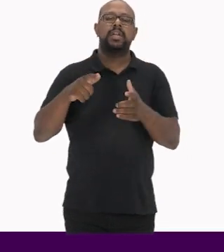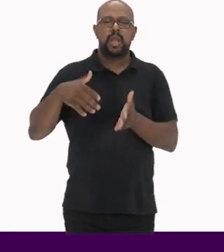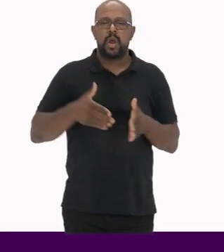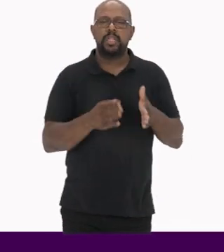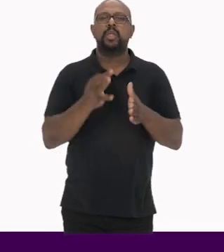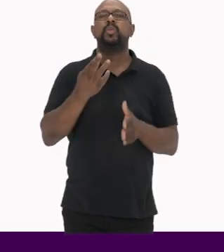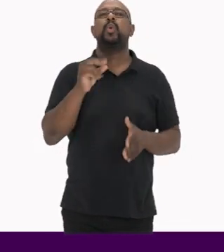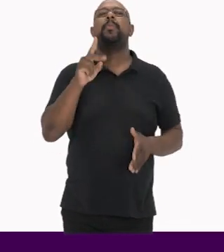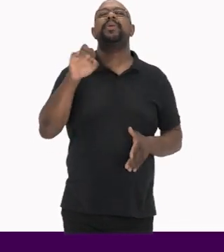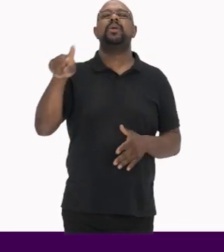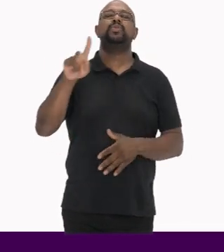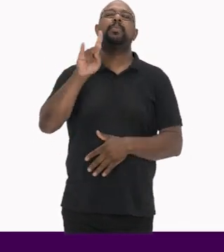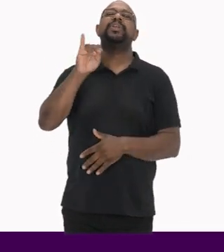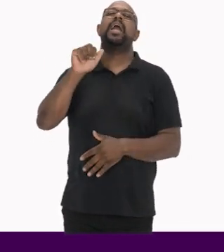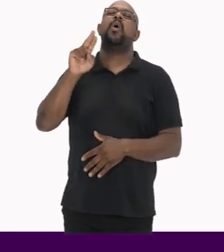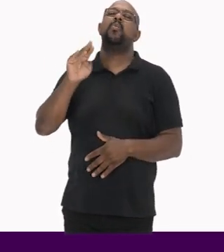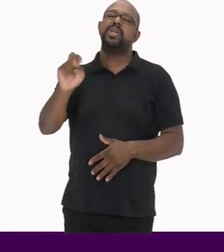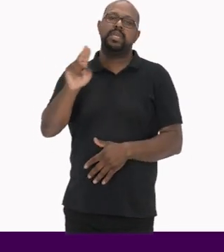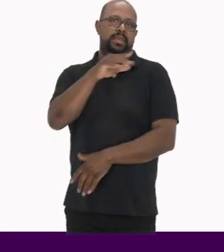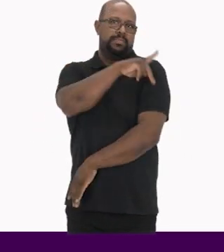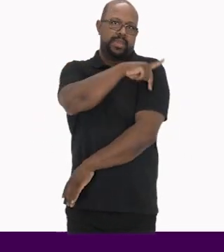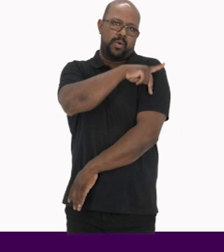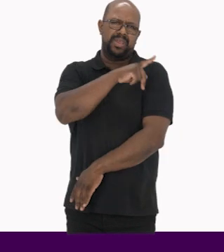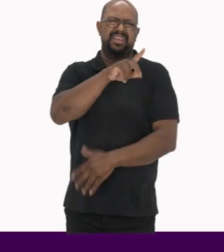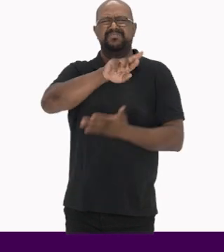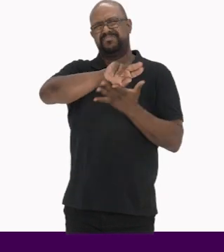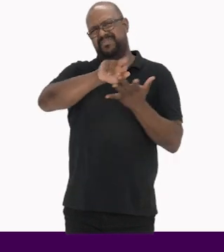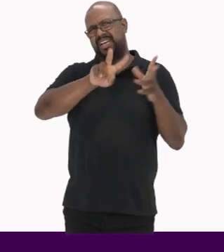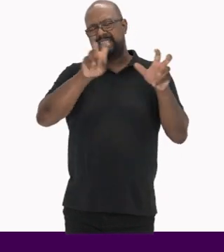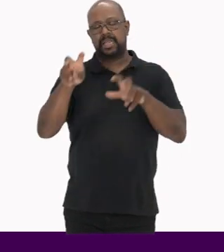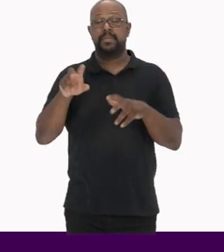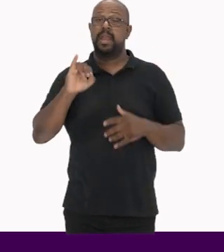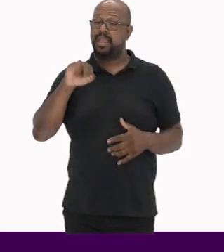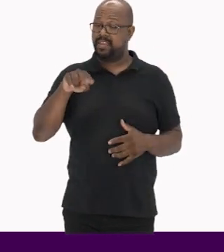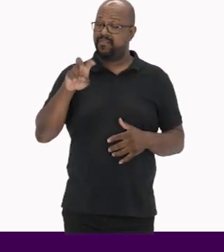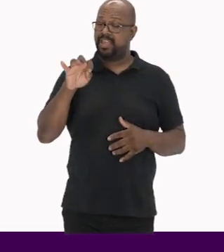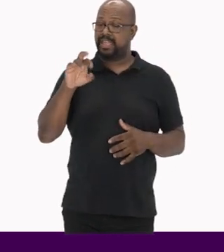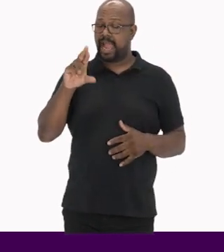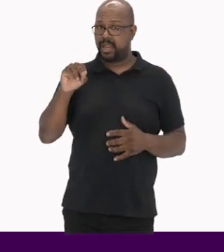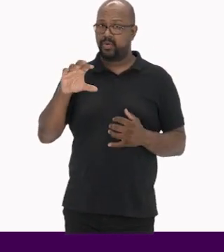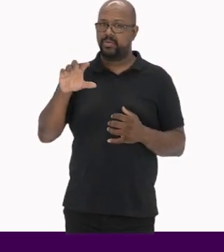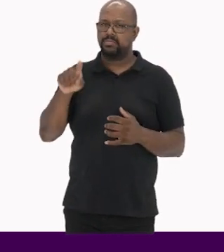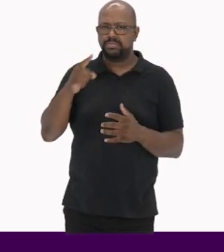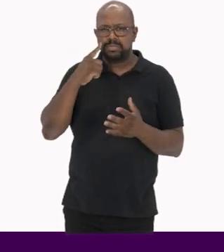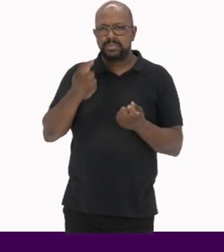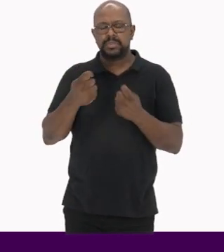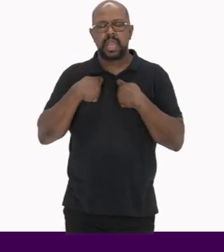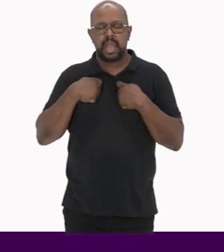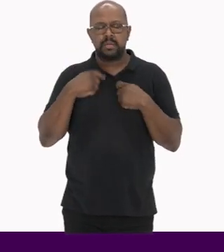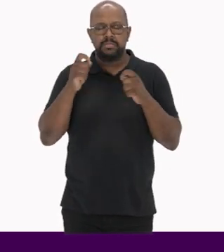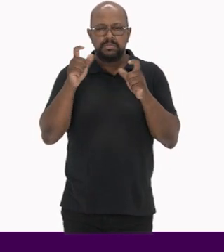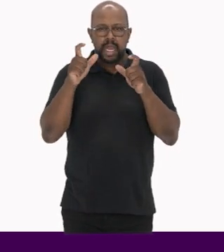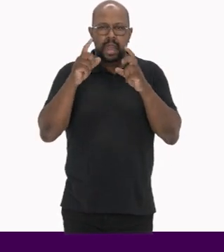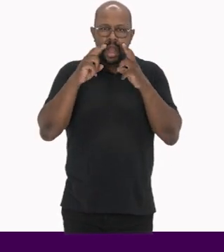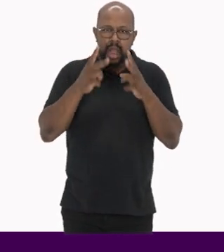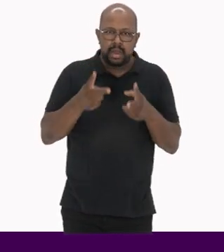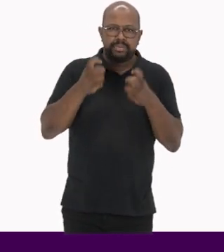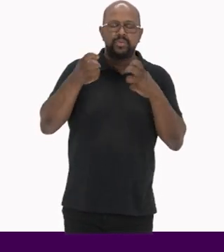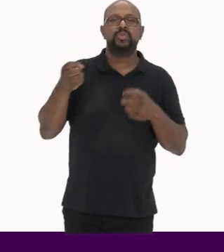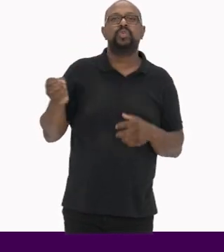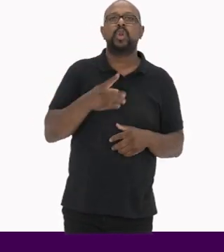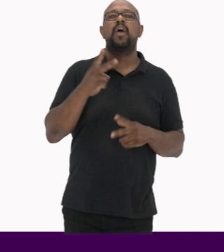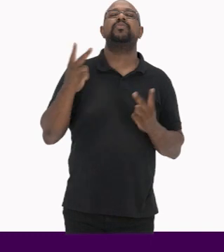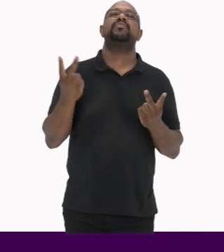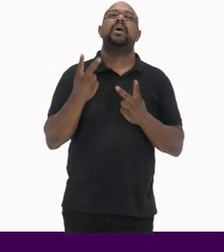Rota dos Tropeiros no Piauí, dentre outros temas O inventário contribuía para a apreensão de novos